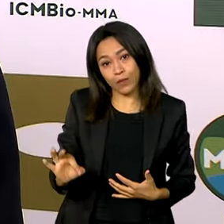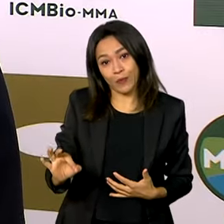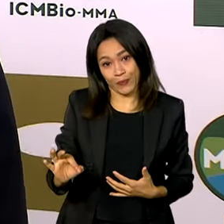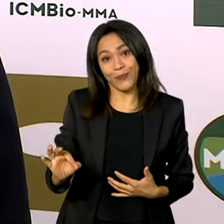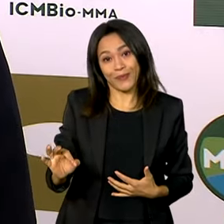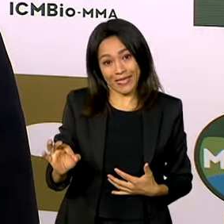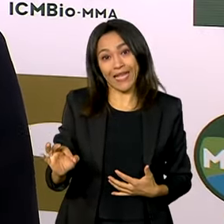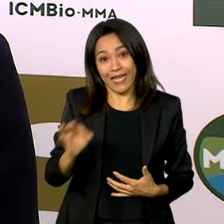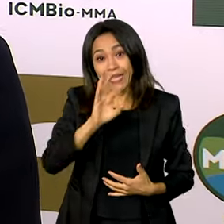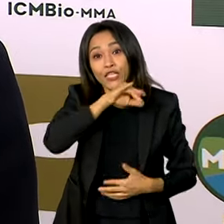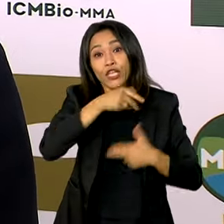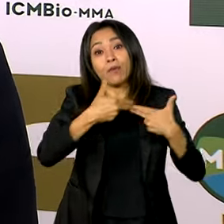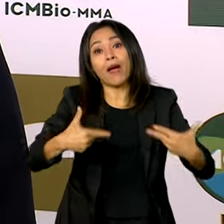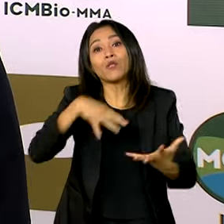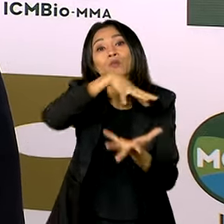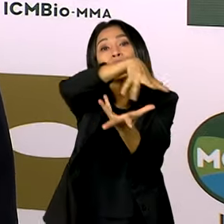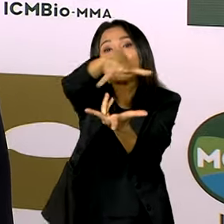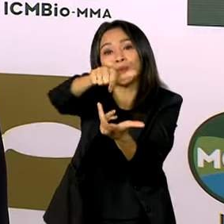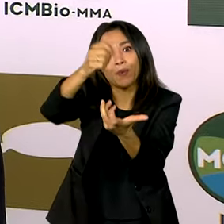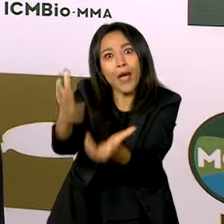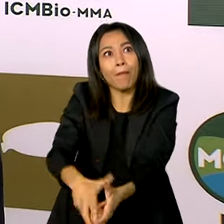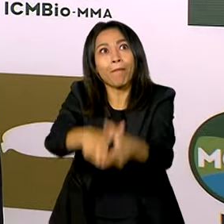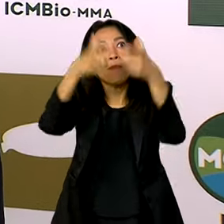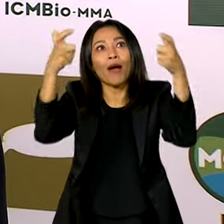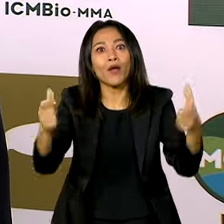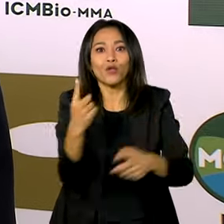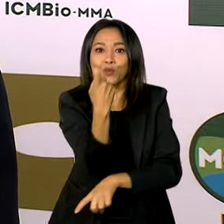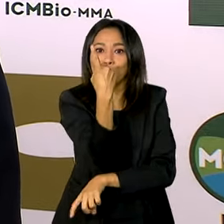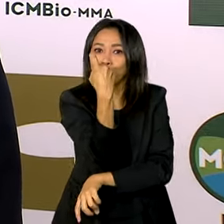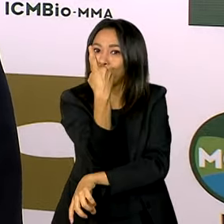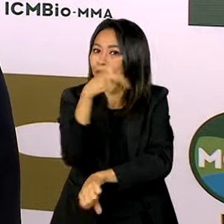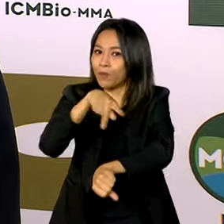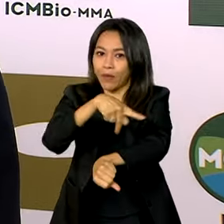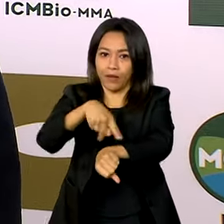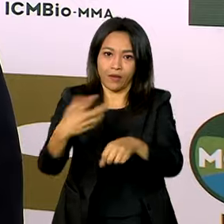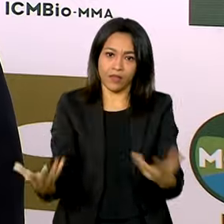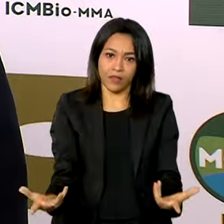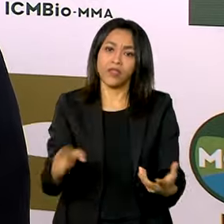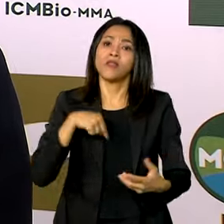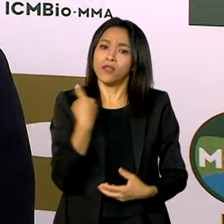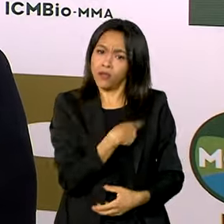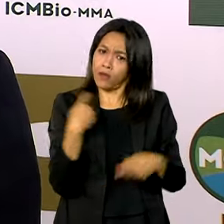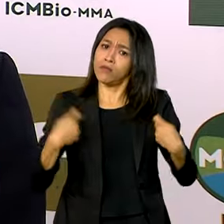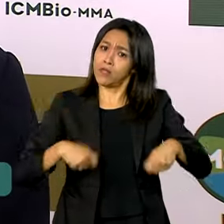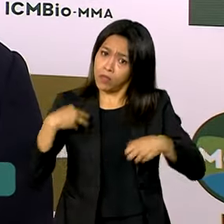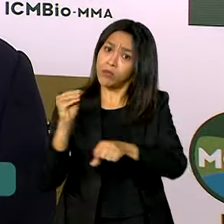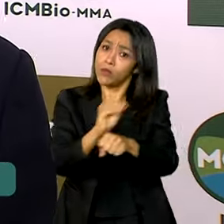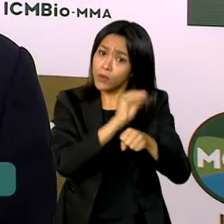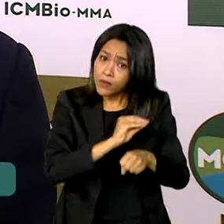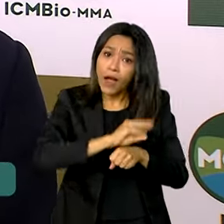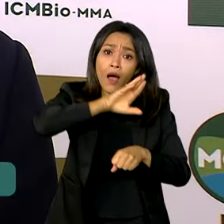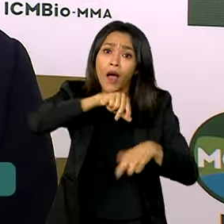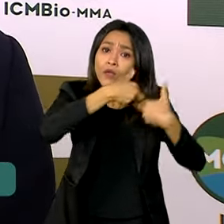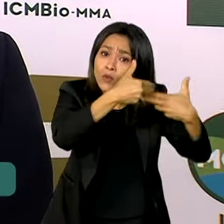É a maior biodiversidade de um único país. E a gente precisa cuidar dessa biodiversidade. E para cuidar, a gente precisa